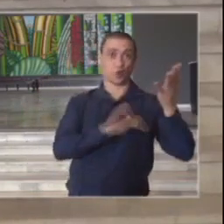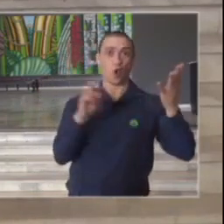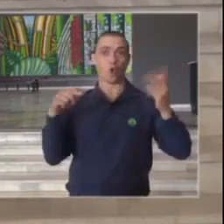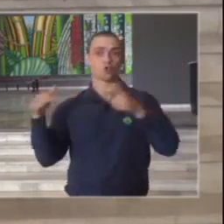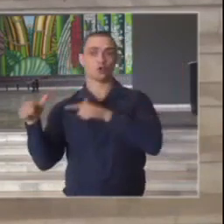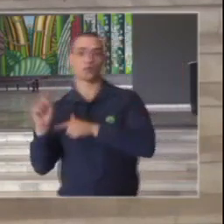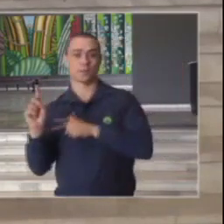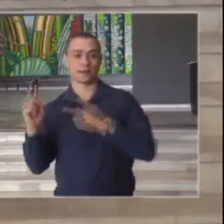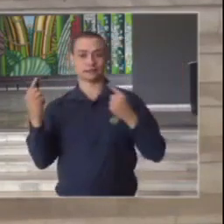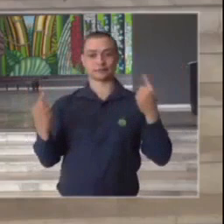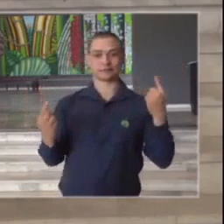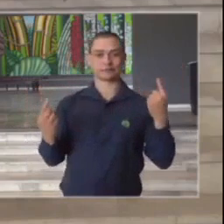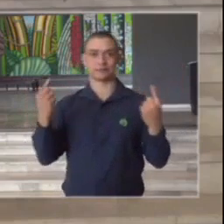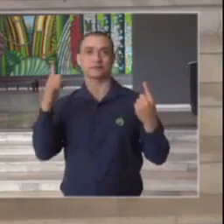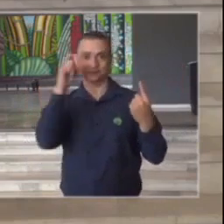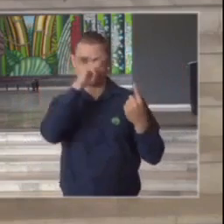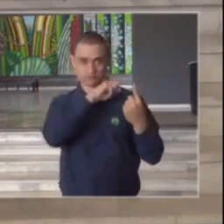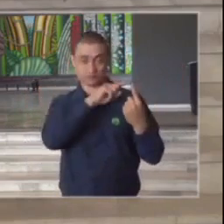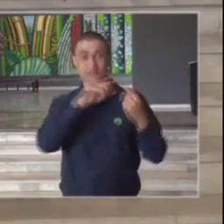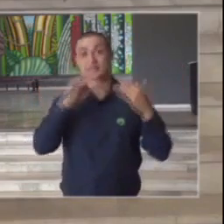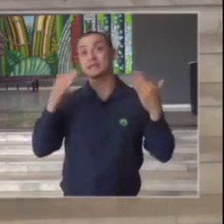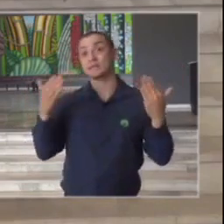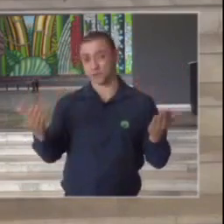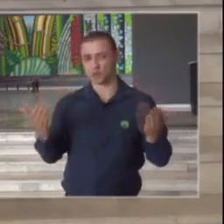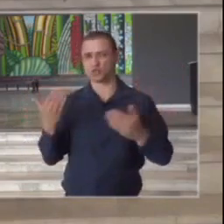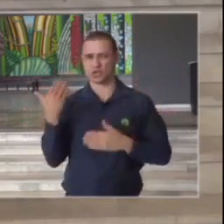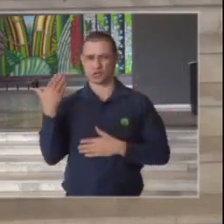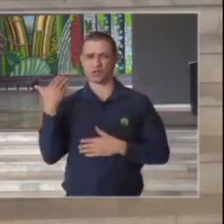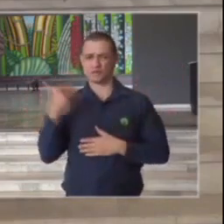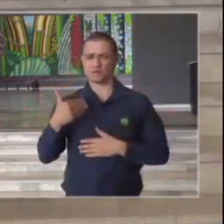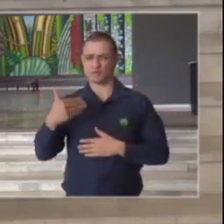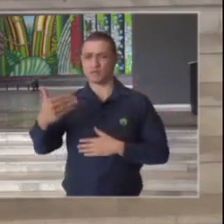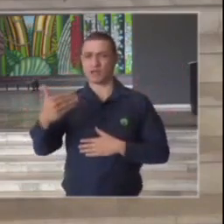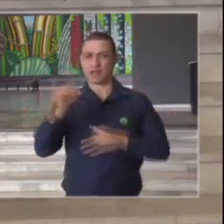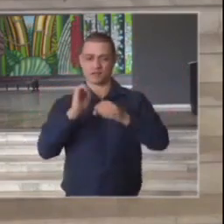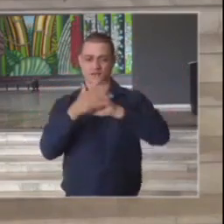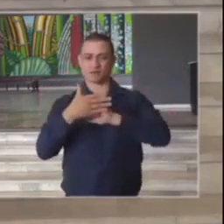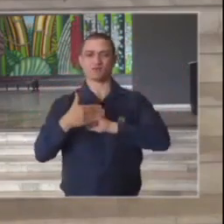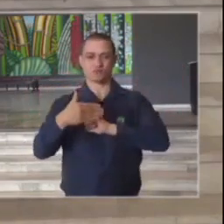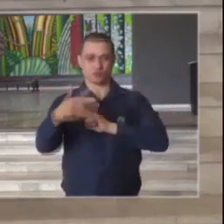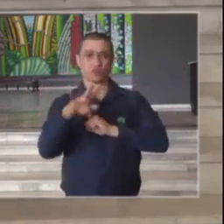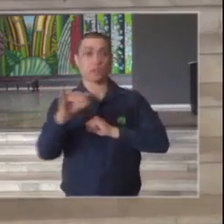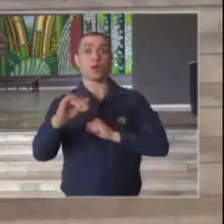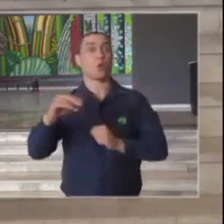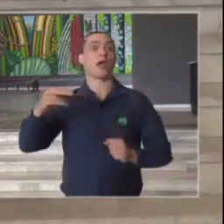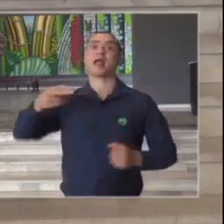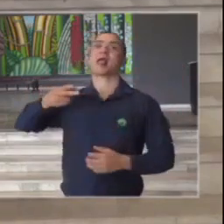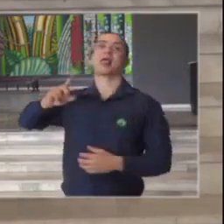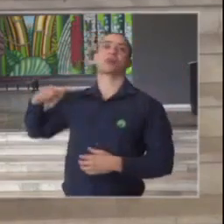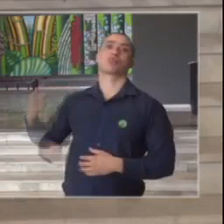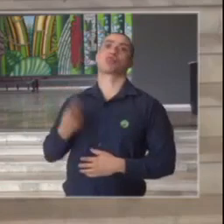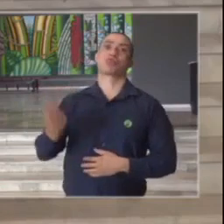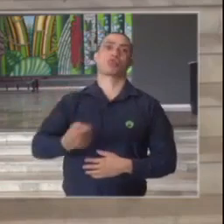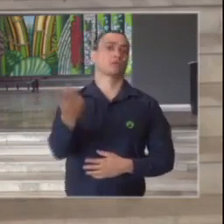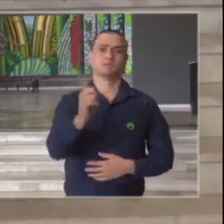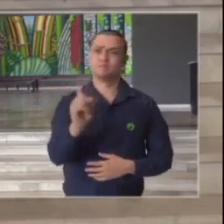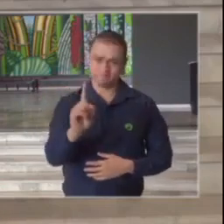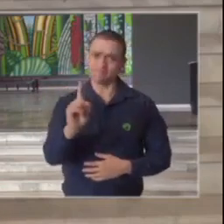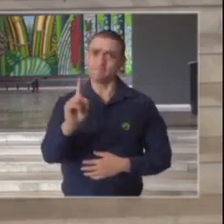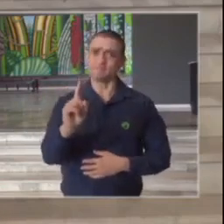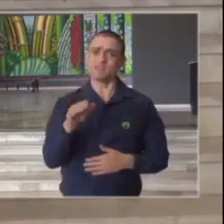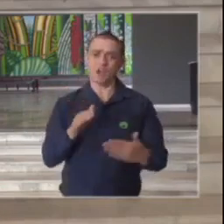trabalhar nós temos algum tempo ainda desta epidemia mas ela não vai ser indefinida